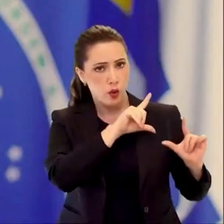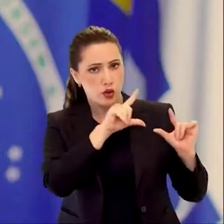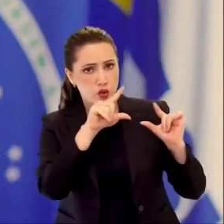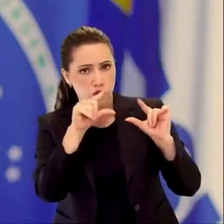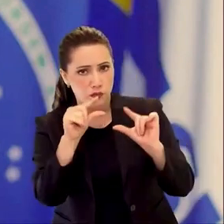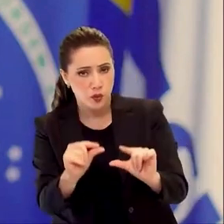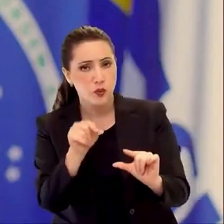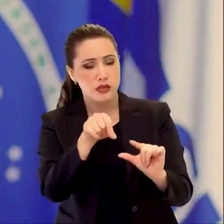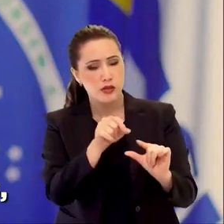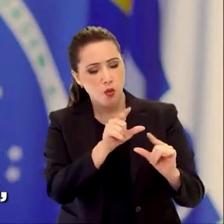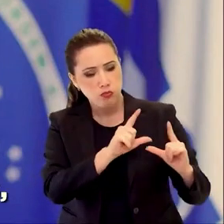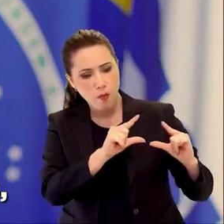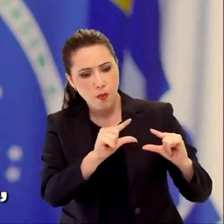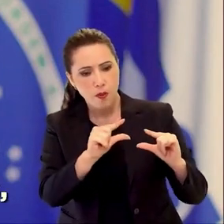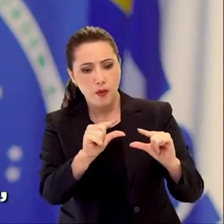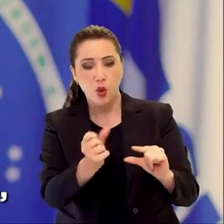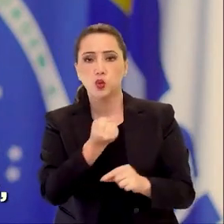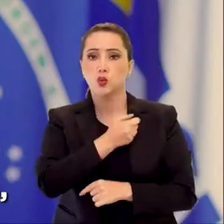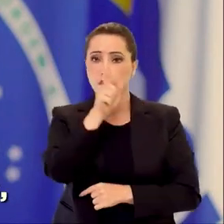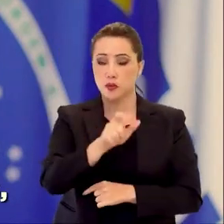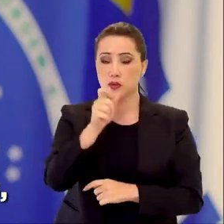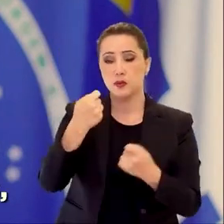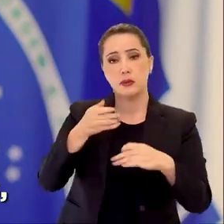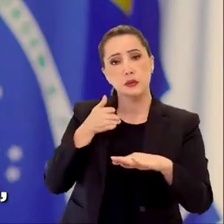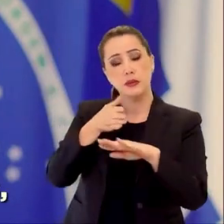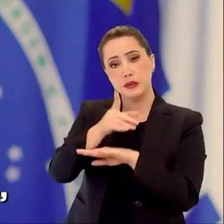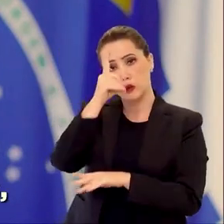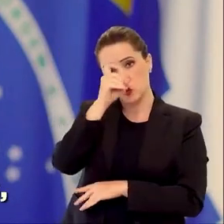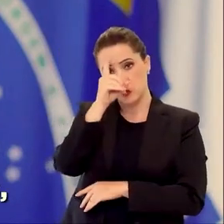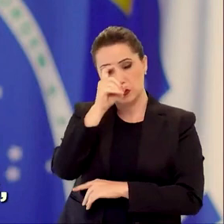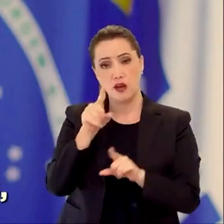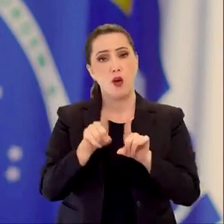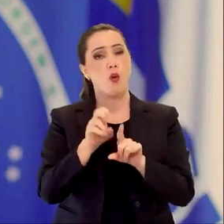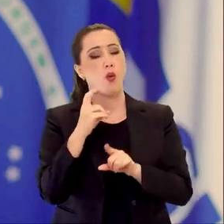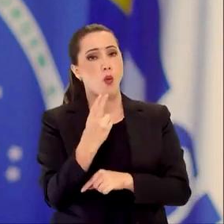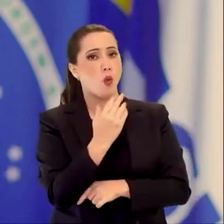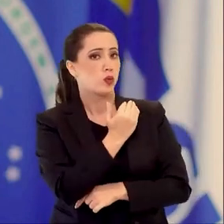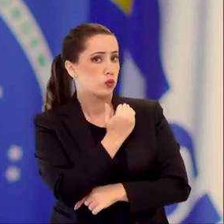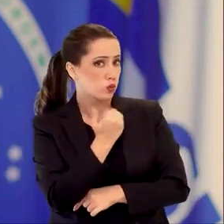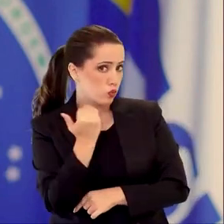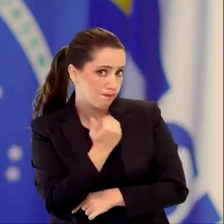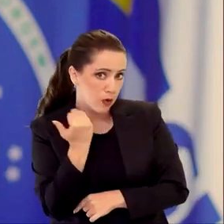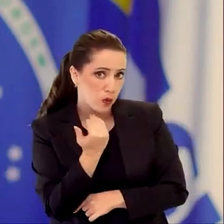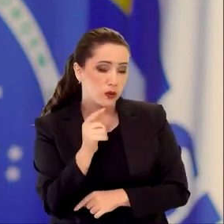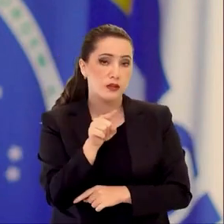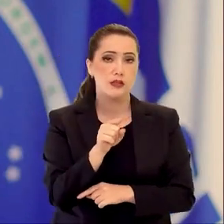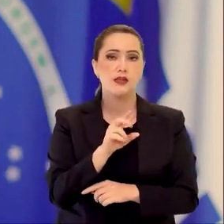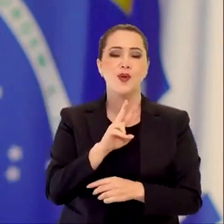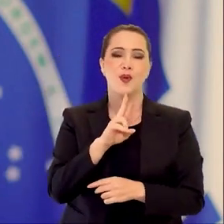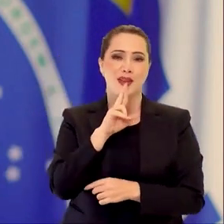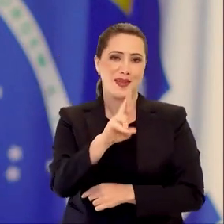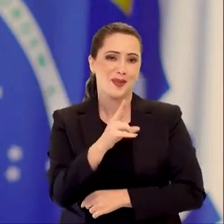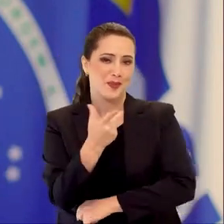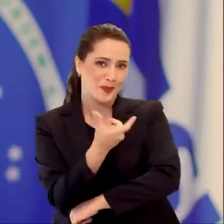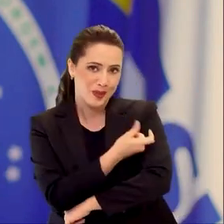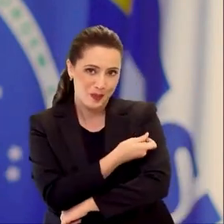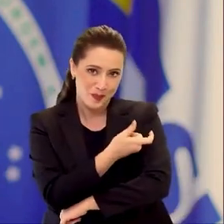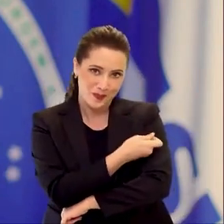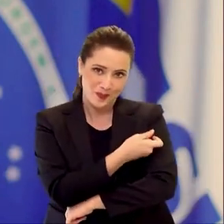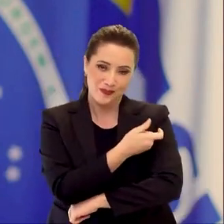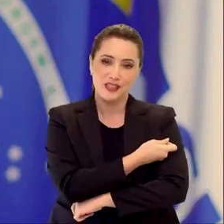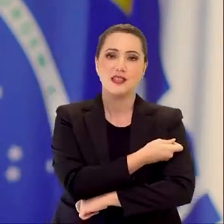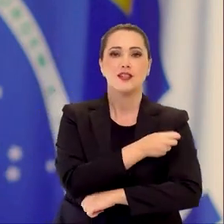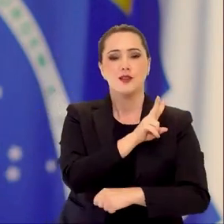progressiva do número de hospitalizações e óbitos, resultado da proteção da população